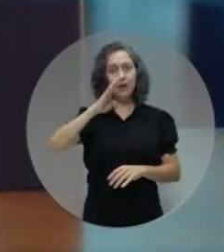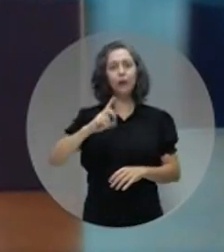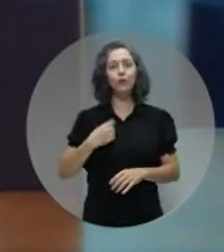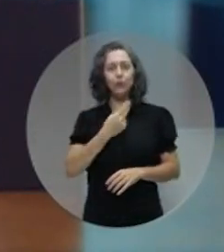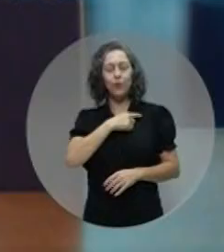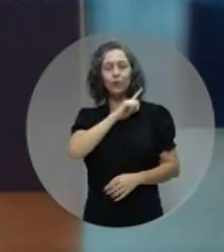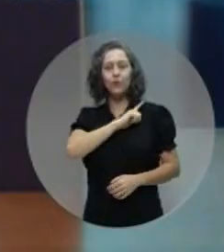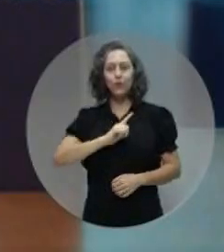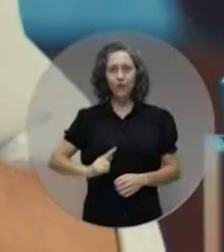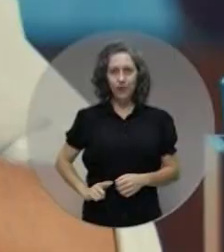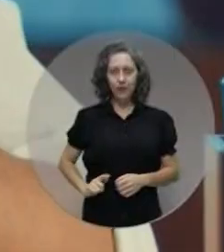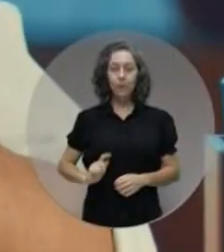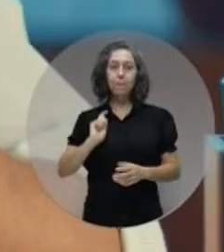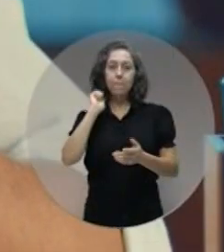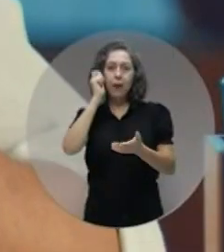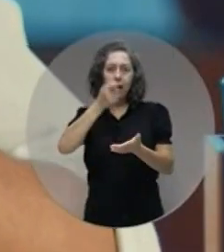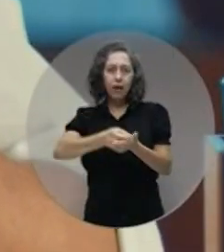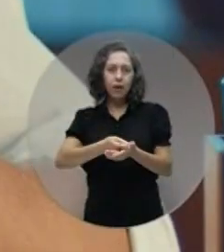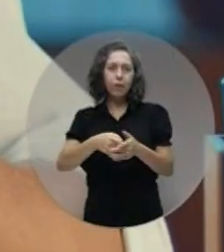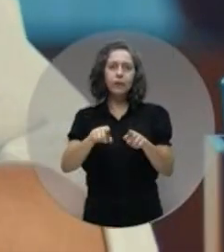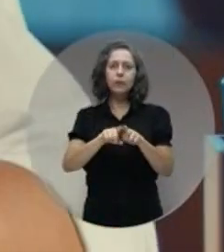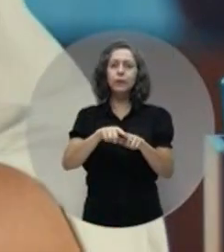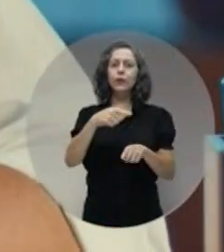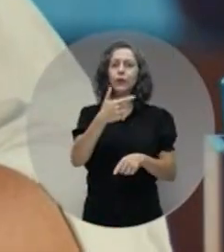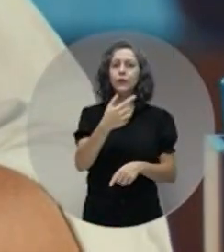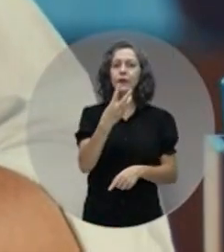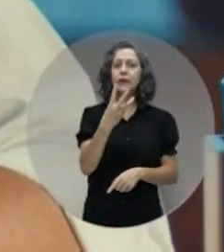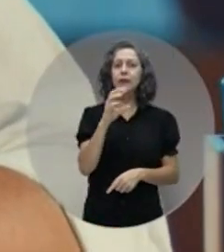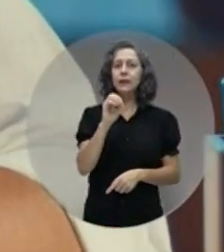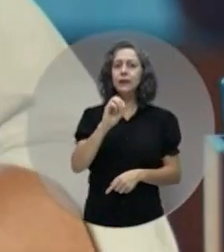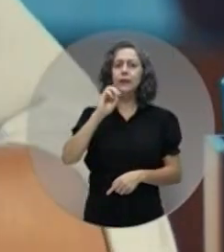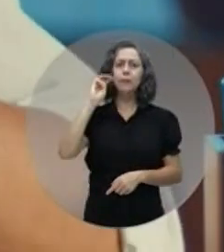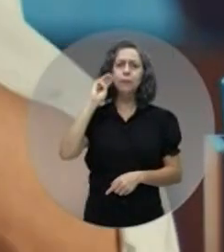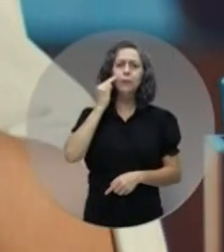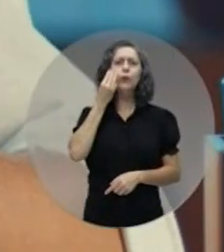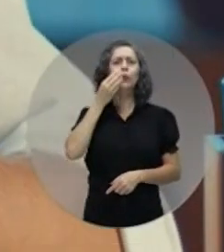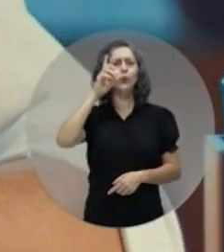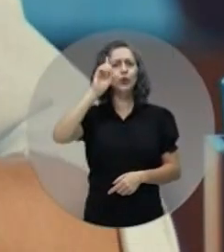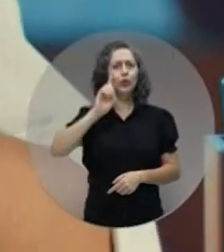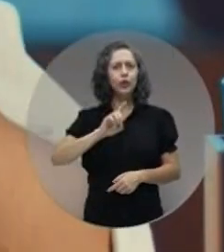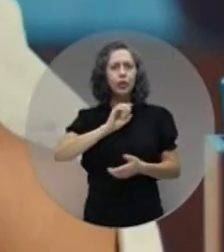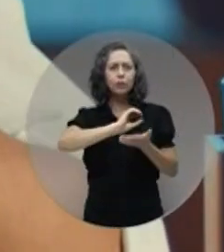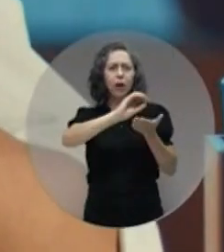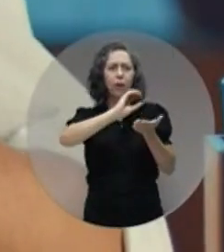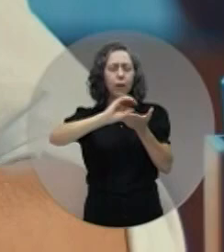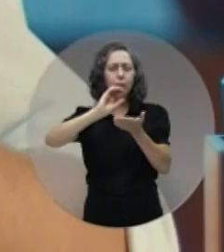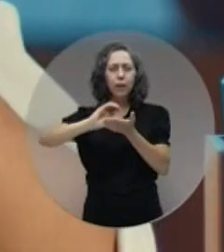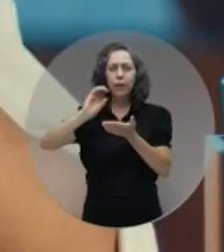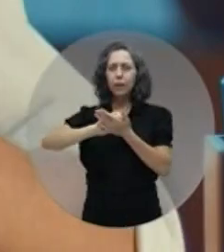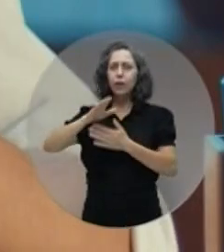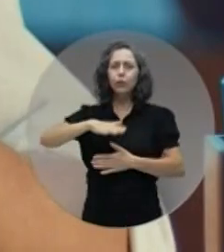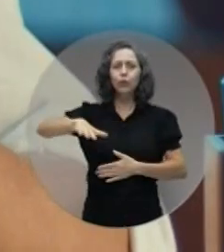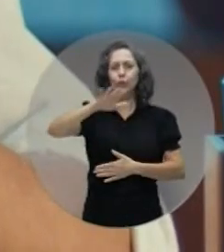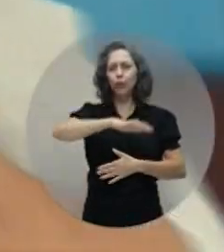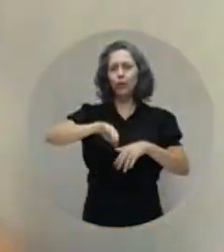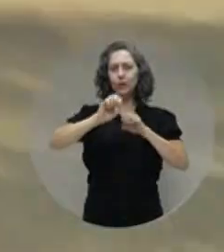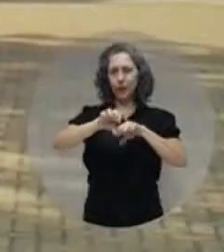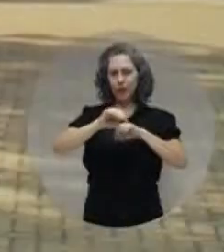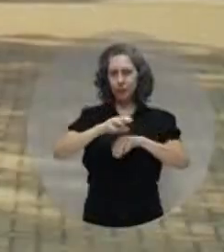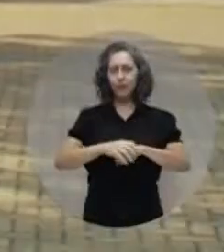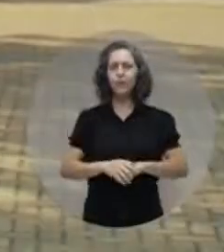do nosso governo. Pagamos em torno de 230 milhões em direitos aos profissionais da educação.